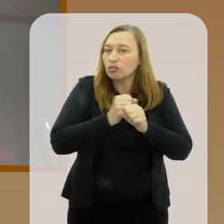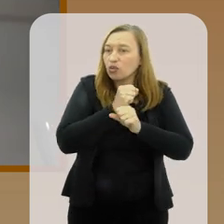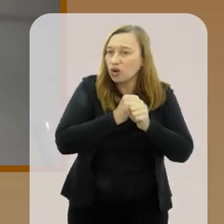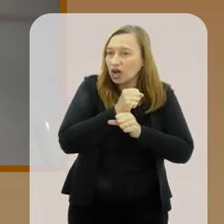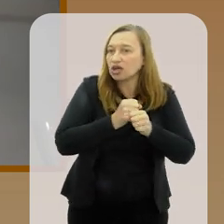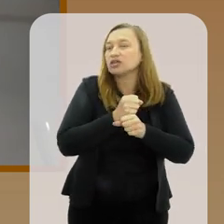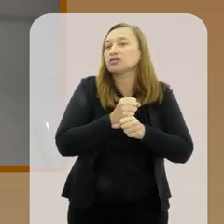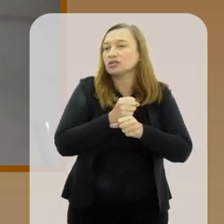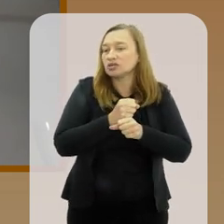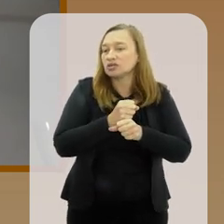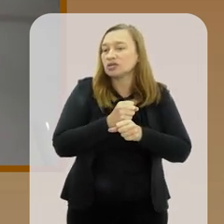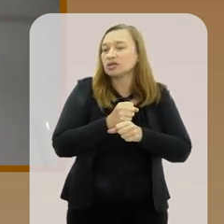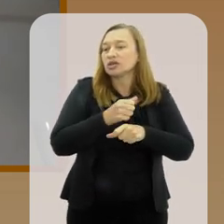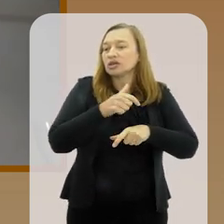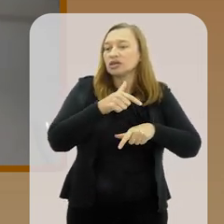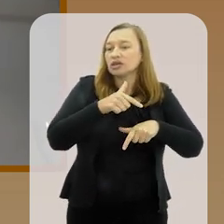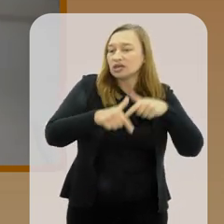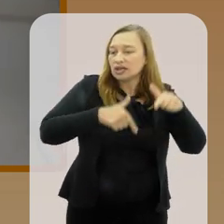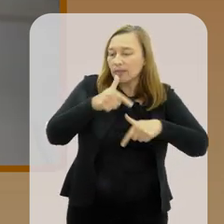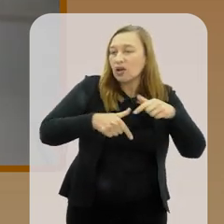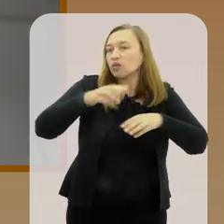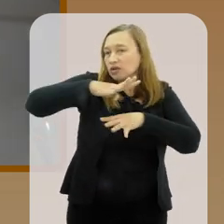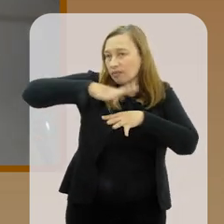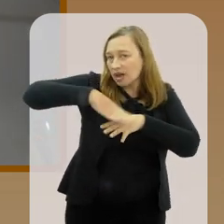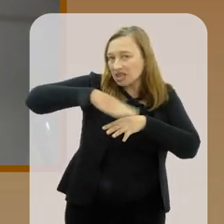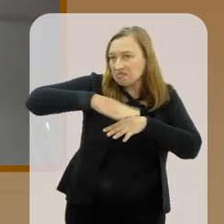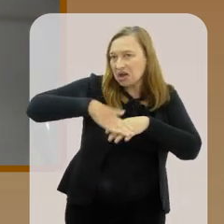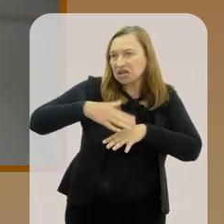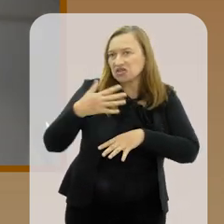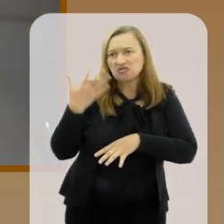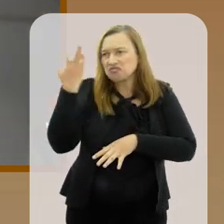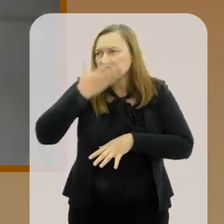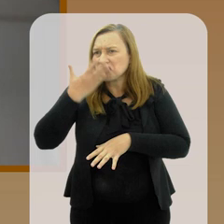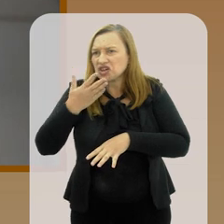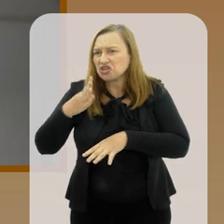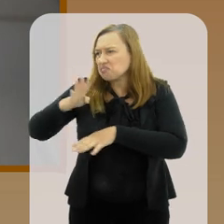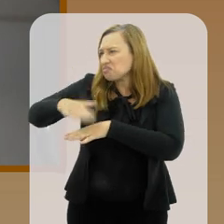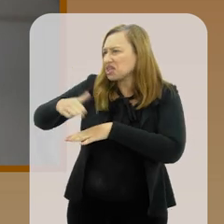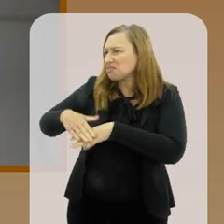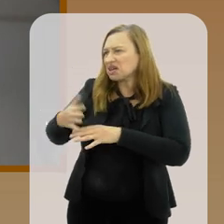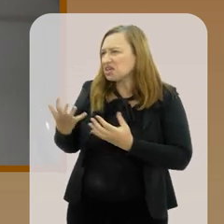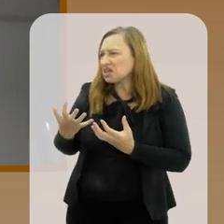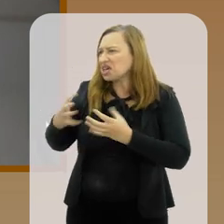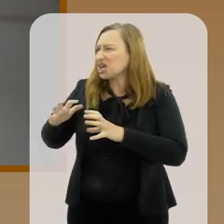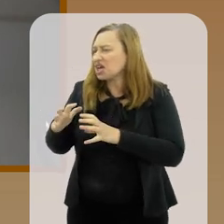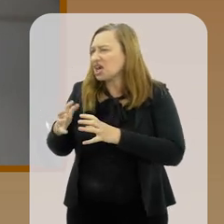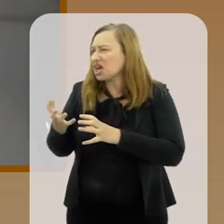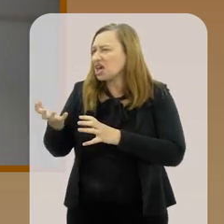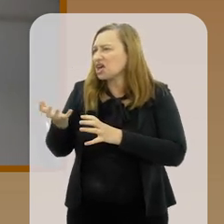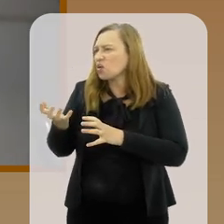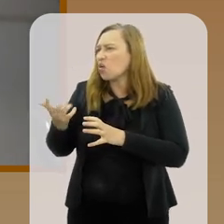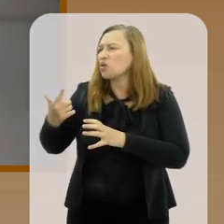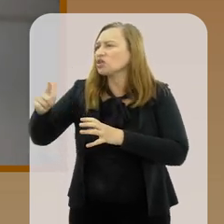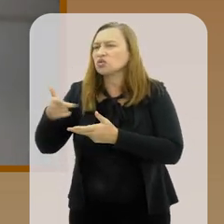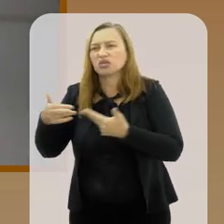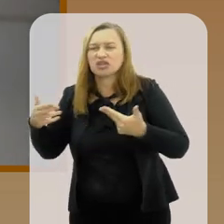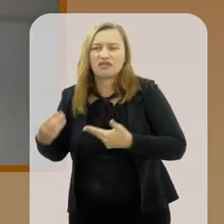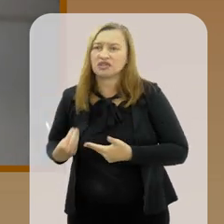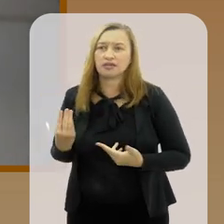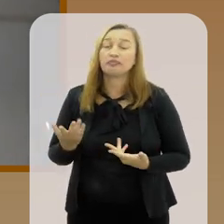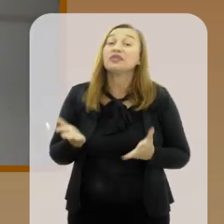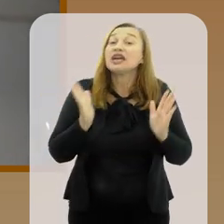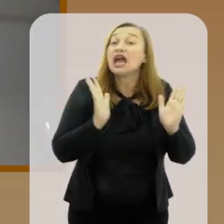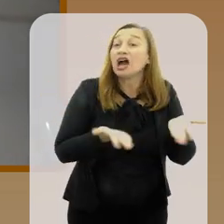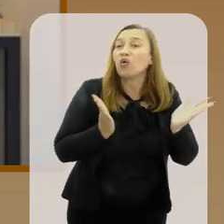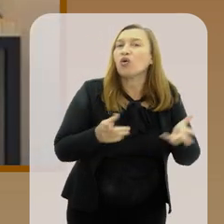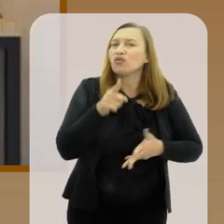por todo o tempo que ele esteja disposto a fazer matemática. que não vejo mesmo matemática querendo outra coisa da vida.